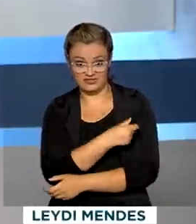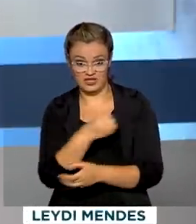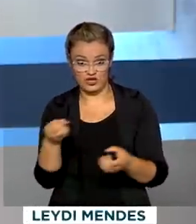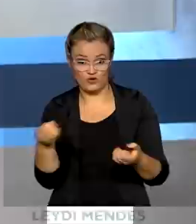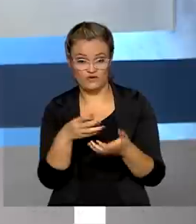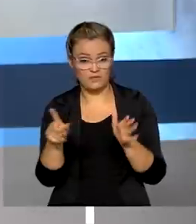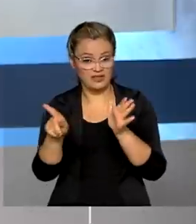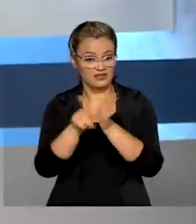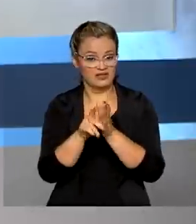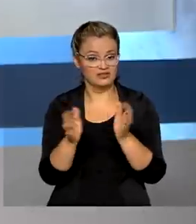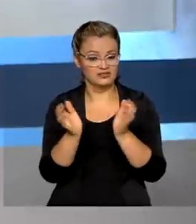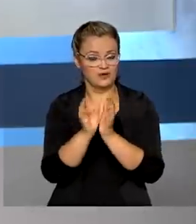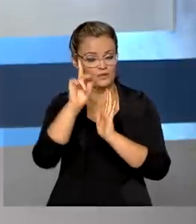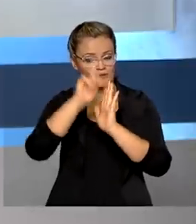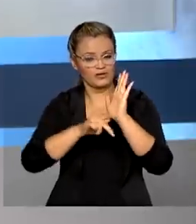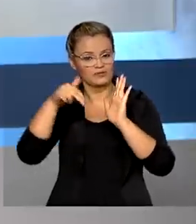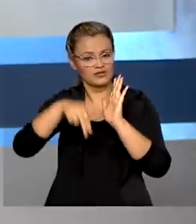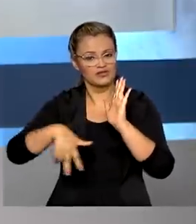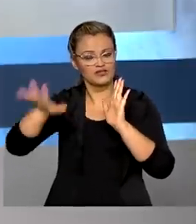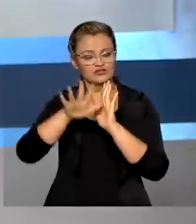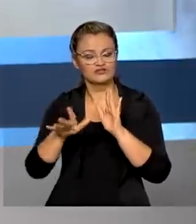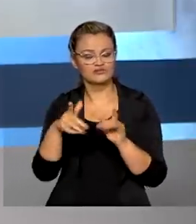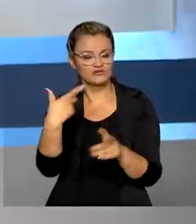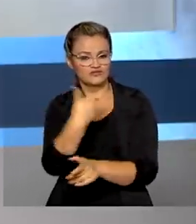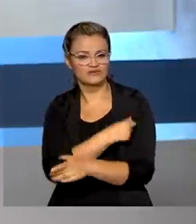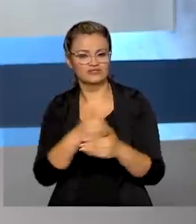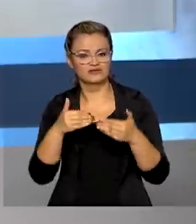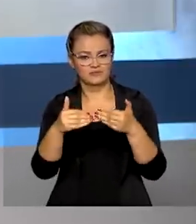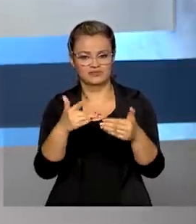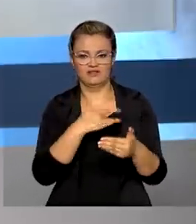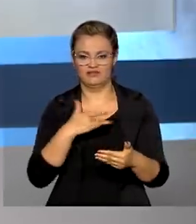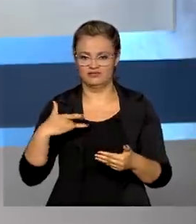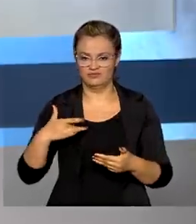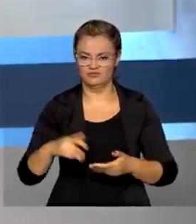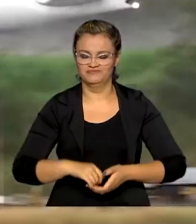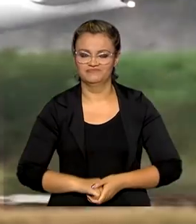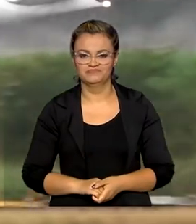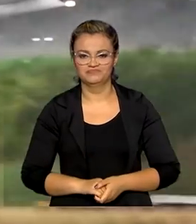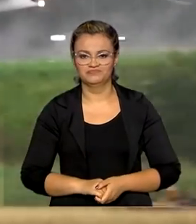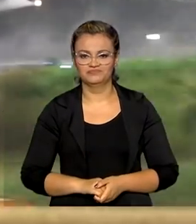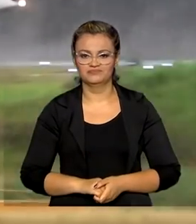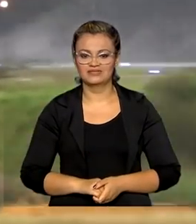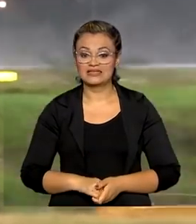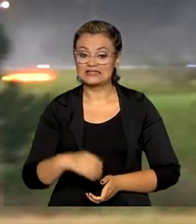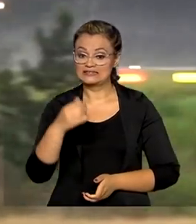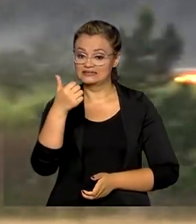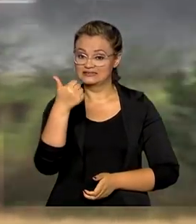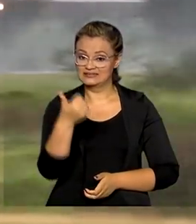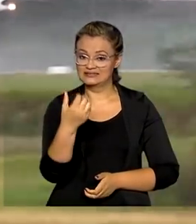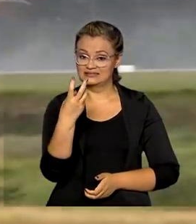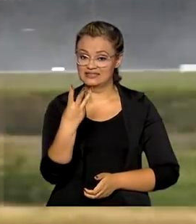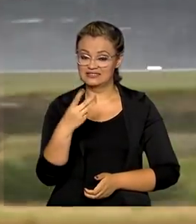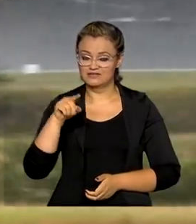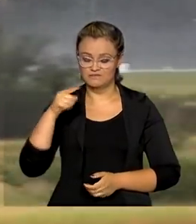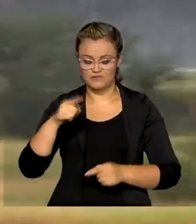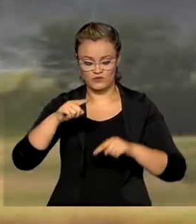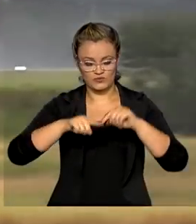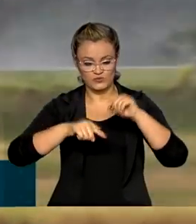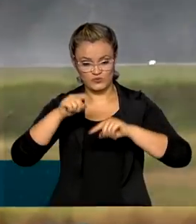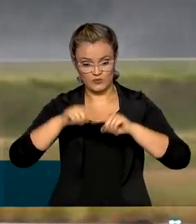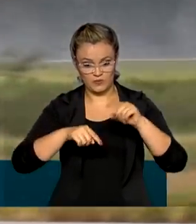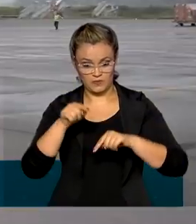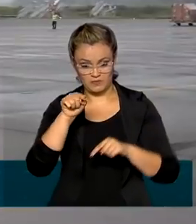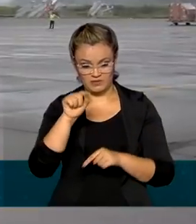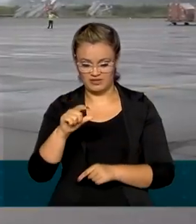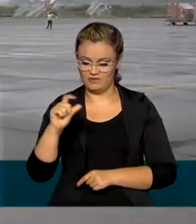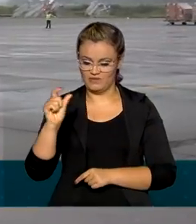incorporados ao Programa Nacional de Imunizações do Ministério da Saúde. São 3 mil litros de IFA, o insumo